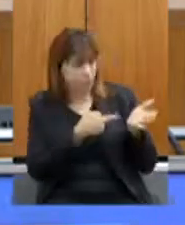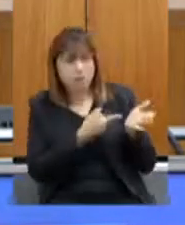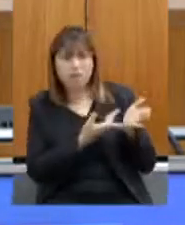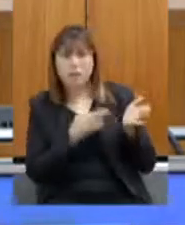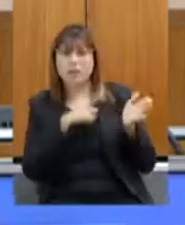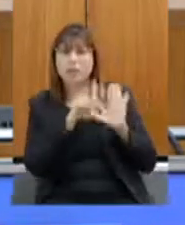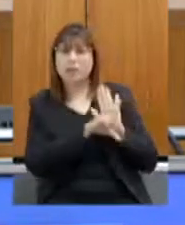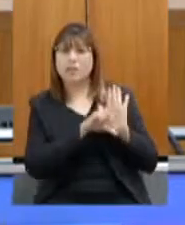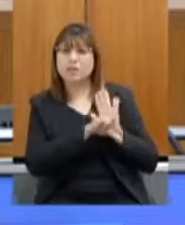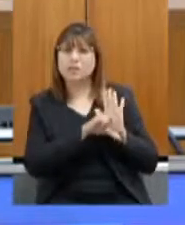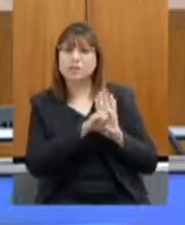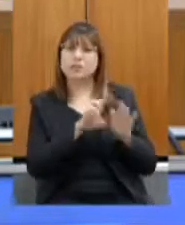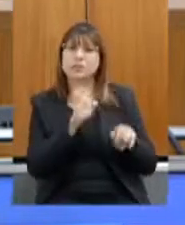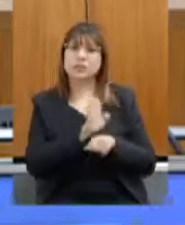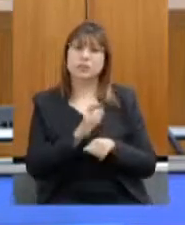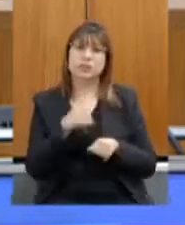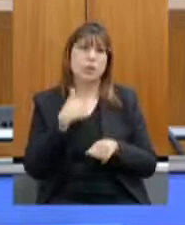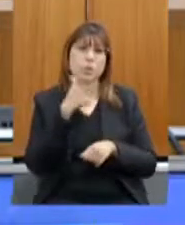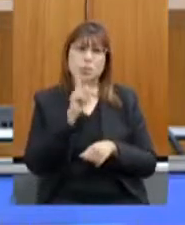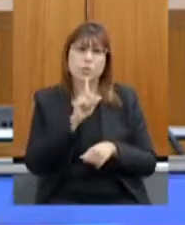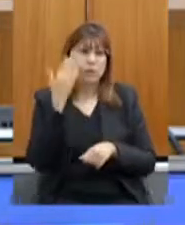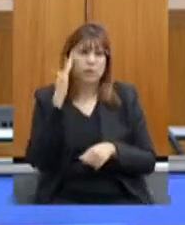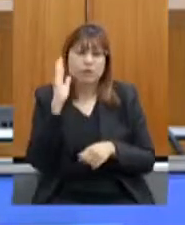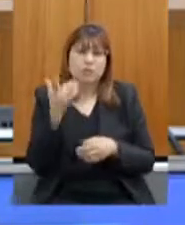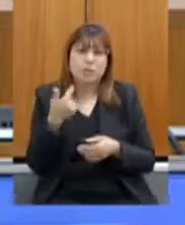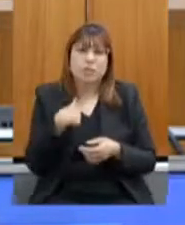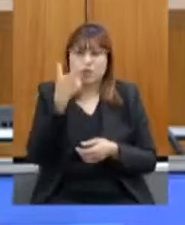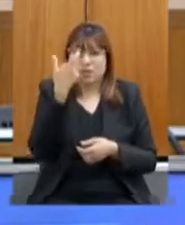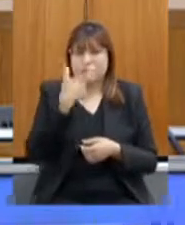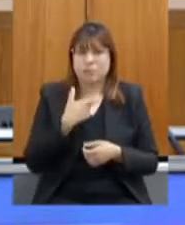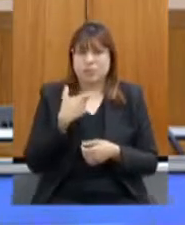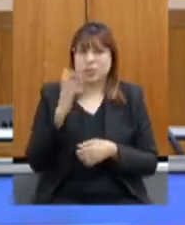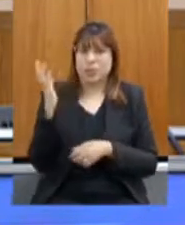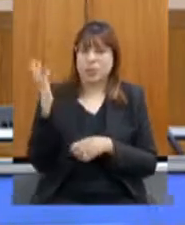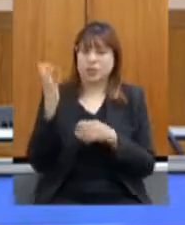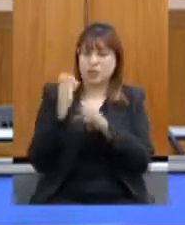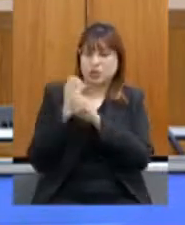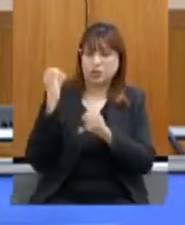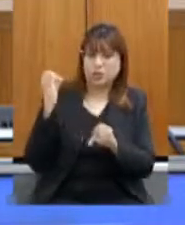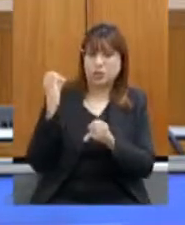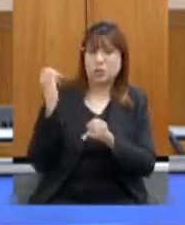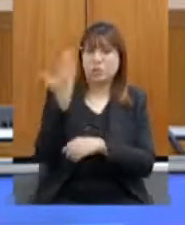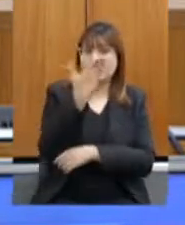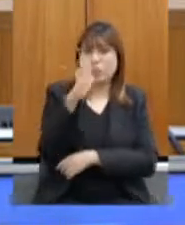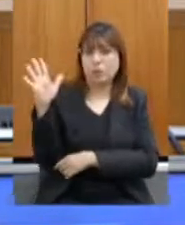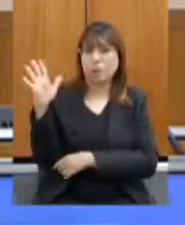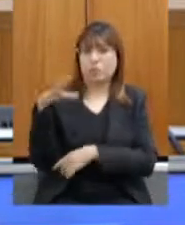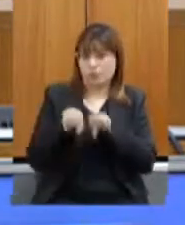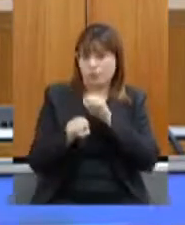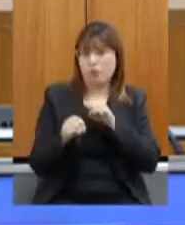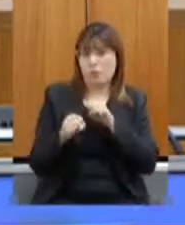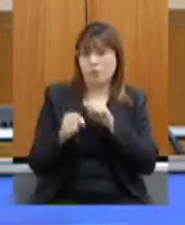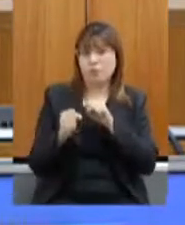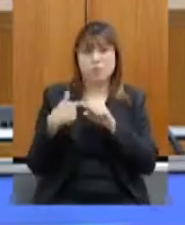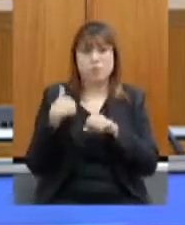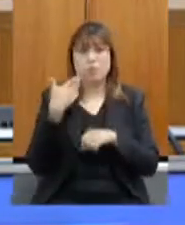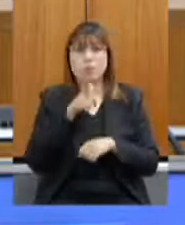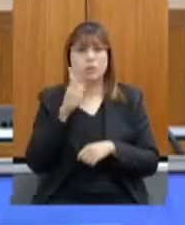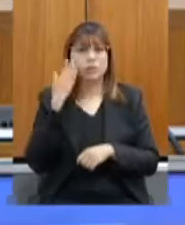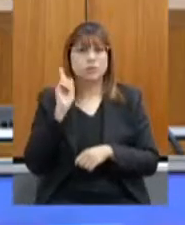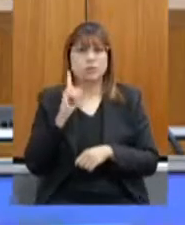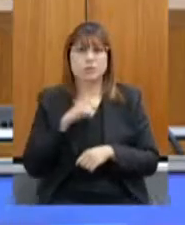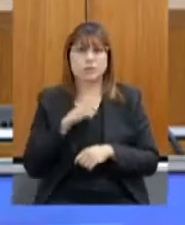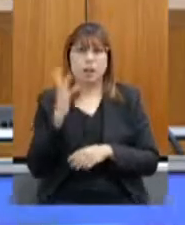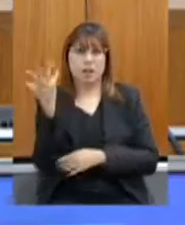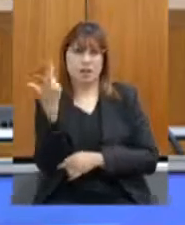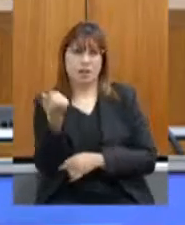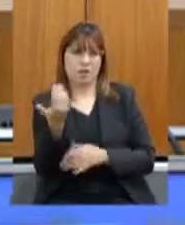legislação no nosso estado que eu ainda não consigo entender eu sou engenheira forestal de formação não consigo entender se nós temos árvores sagradas no